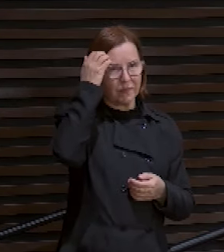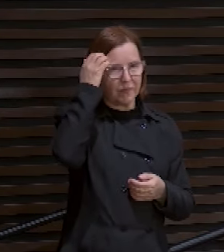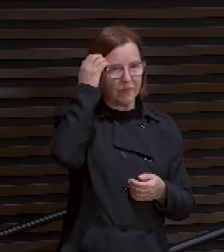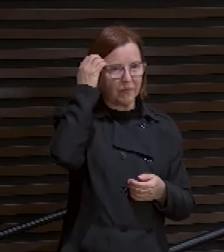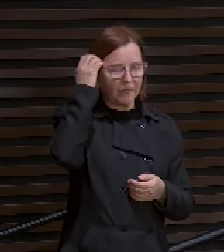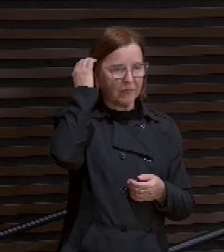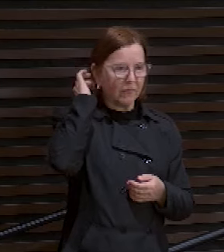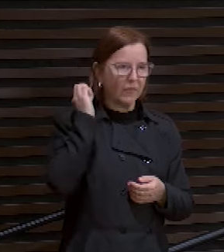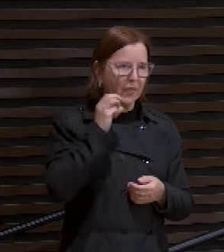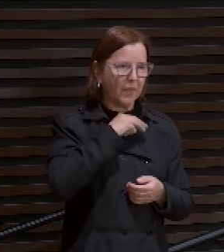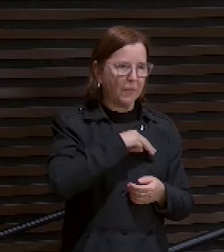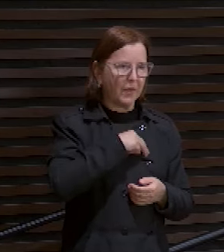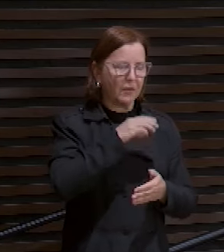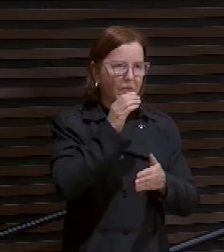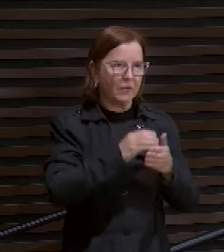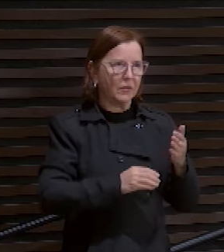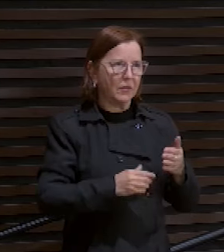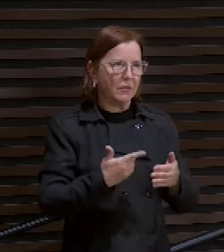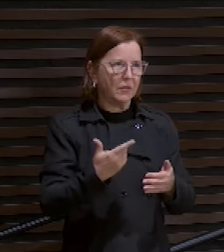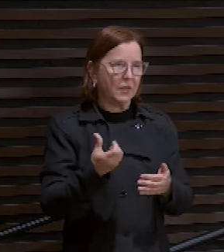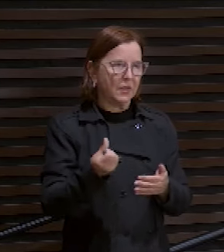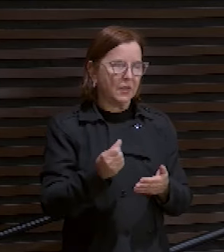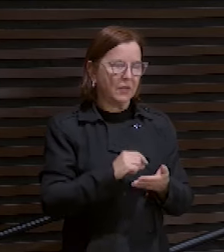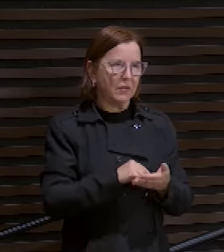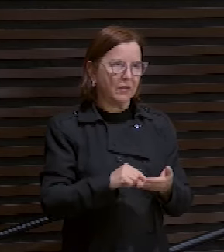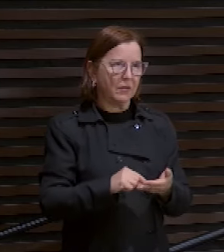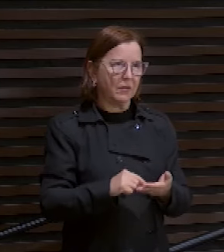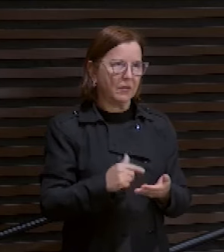Mateus 26, 36. Volta aí um pouquinho.